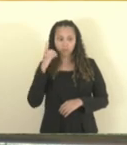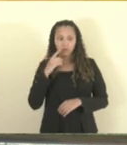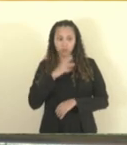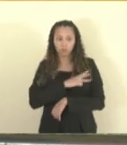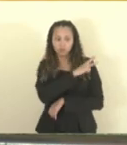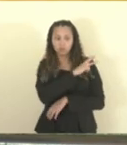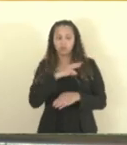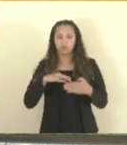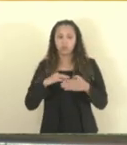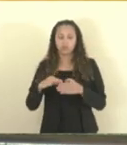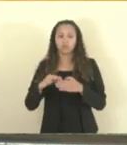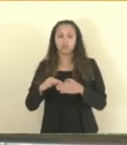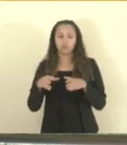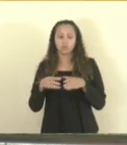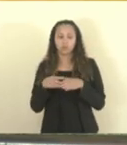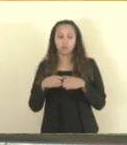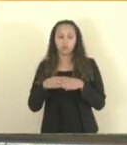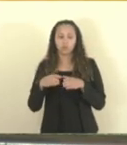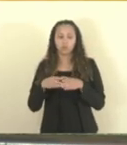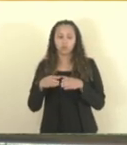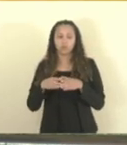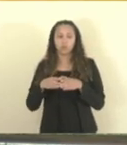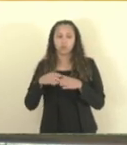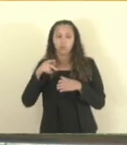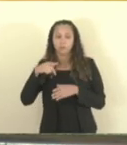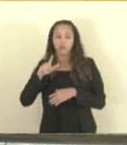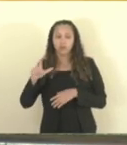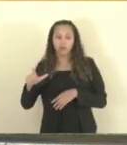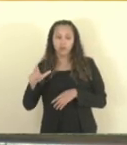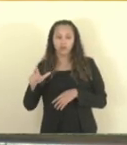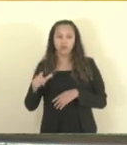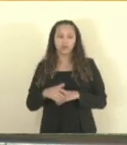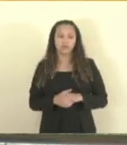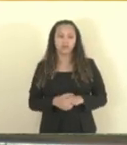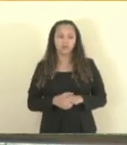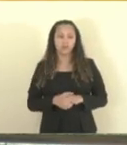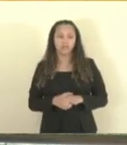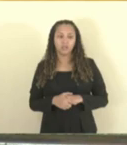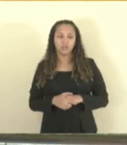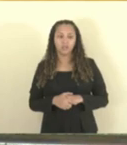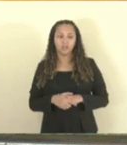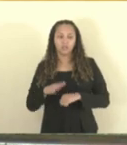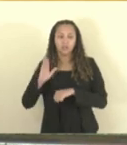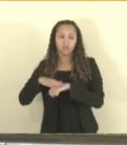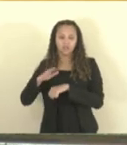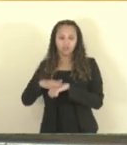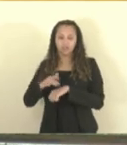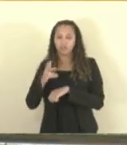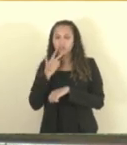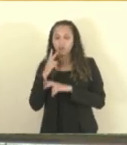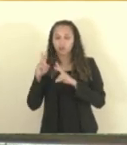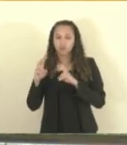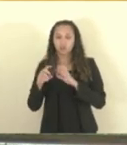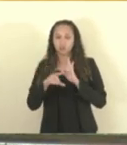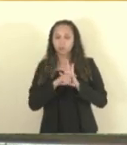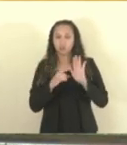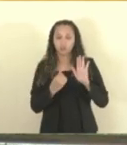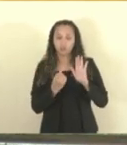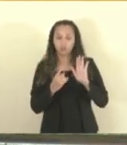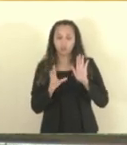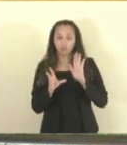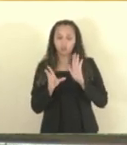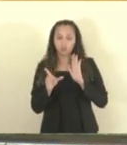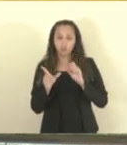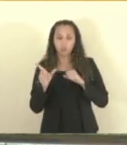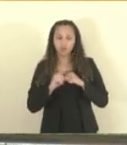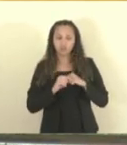líder do bloco parlamentar ao projeto de lei 188 de 2024, sua autoria, que acrescenta parágrafo único ao artigo